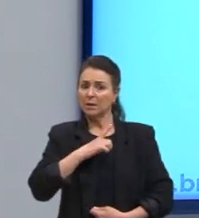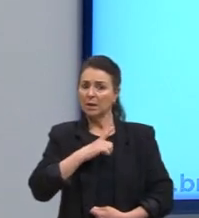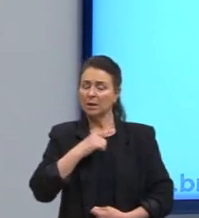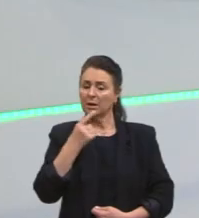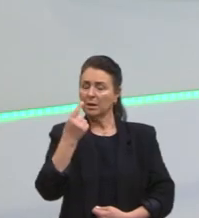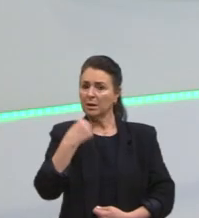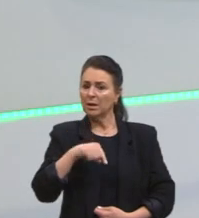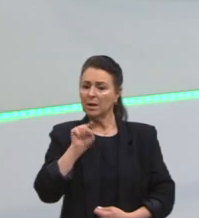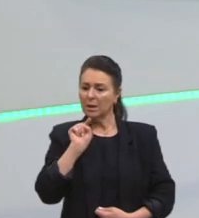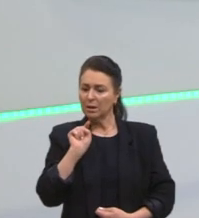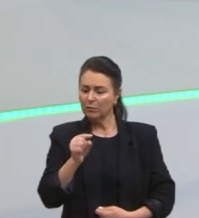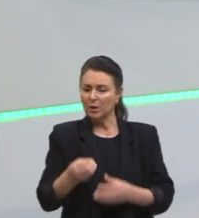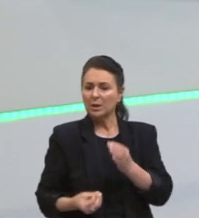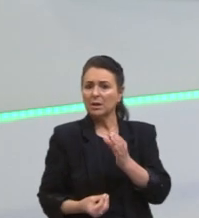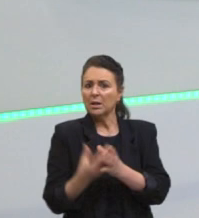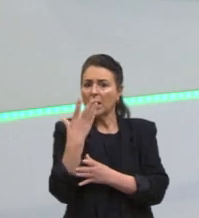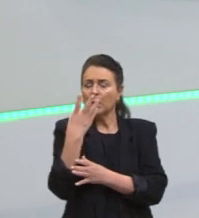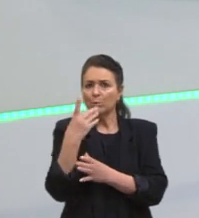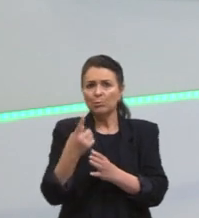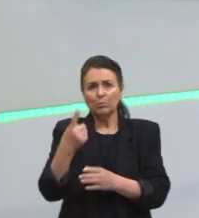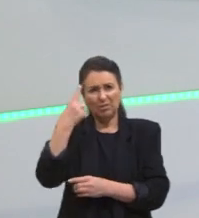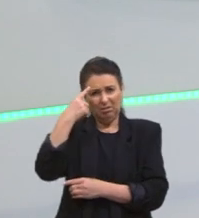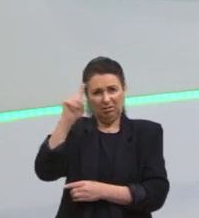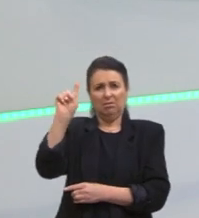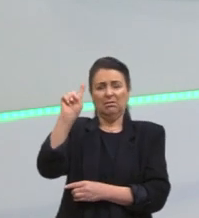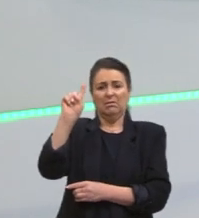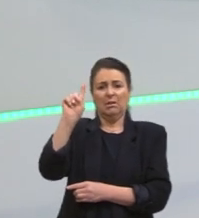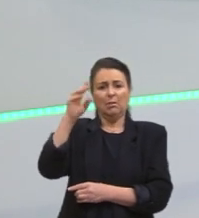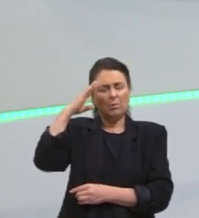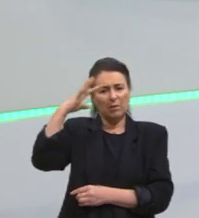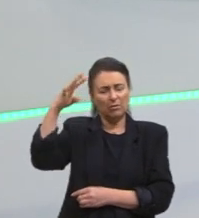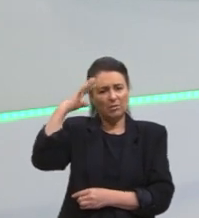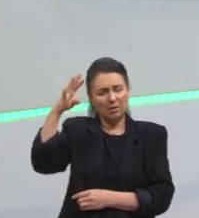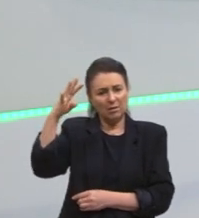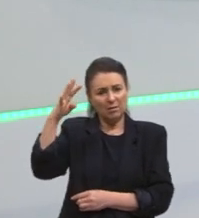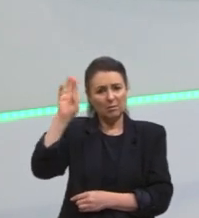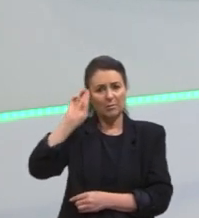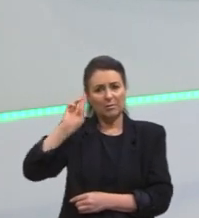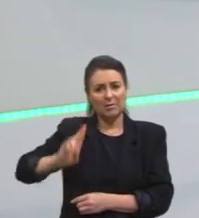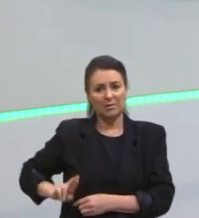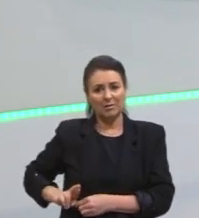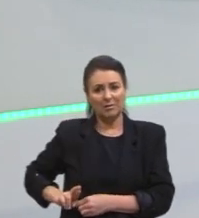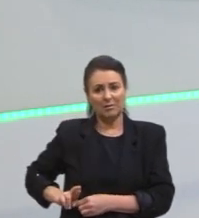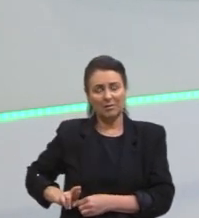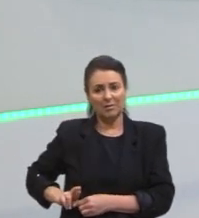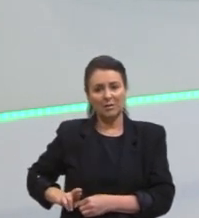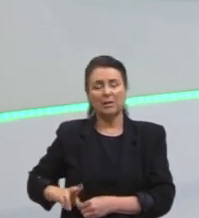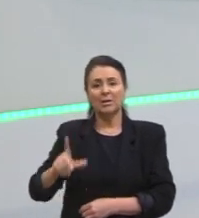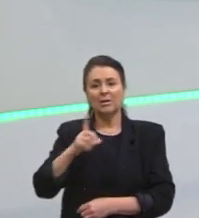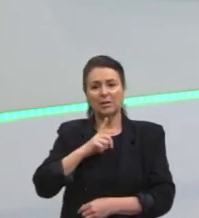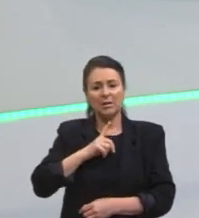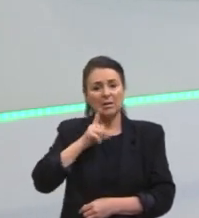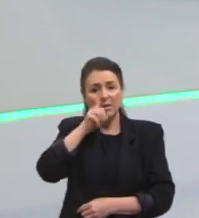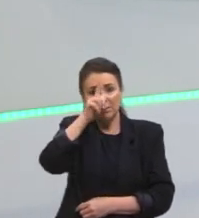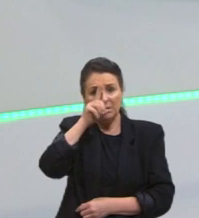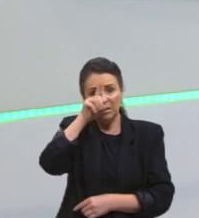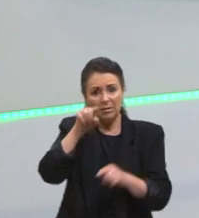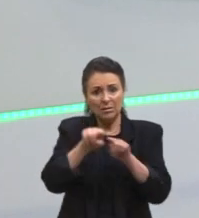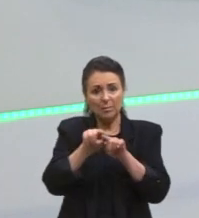foi criado um ideal imaginário pela razão. Portanto, e também tem esse perigo de as pessoas